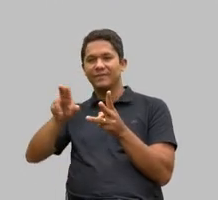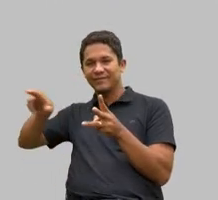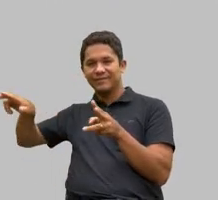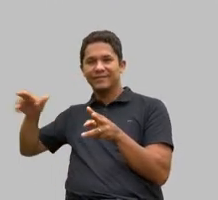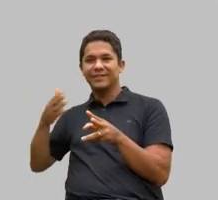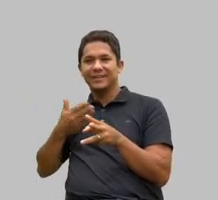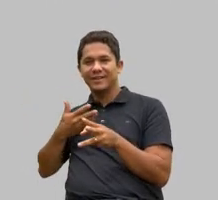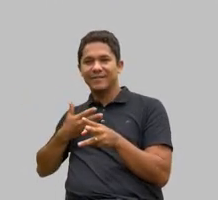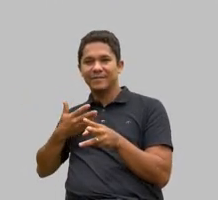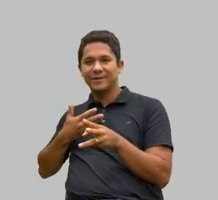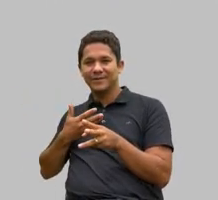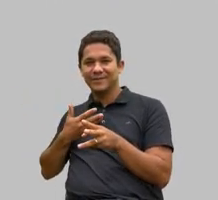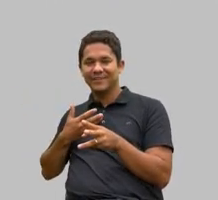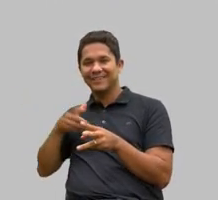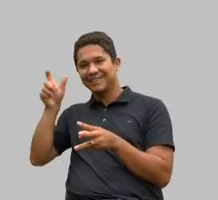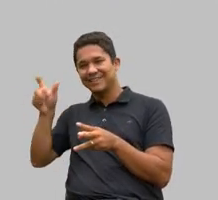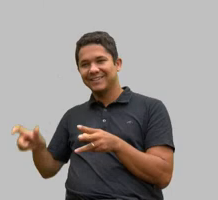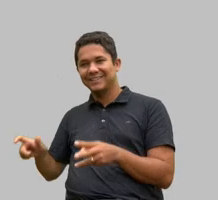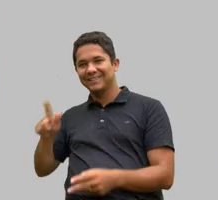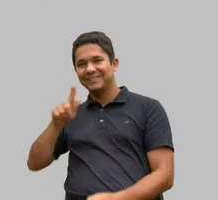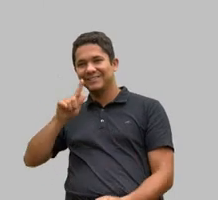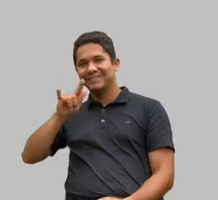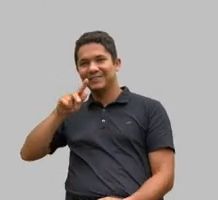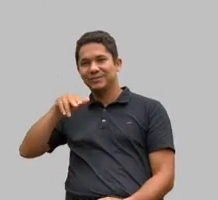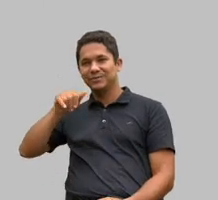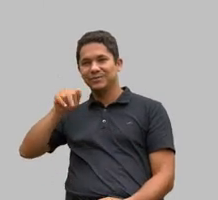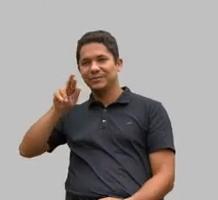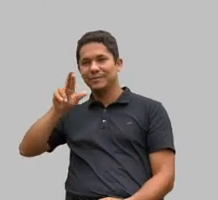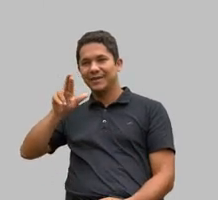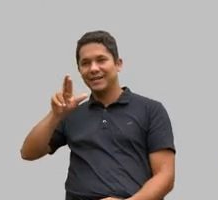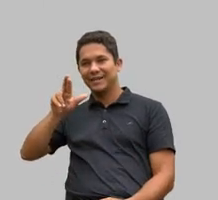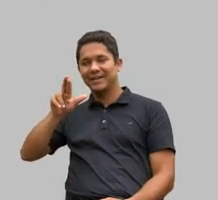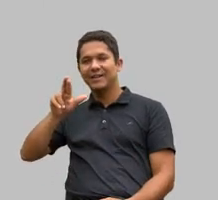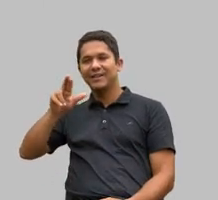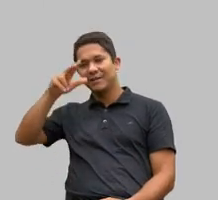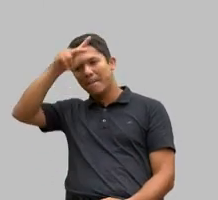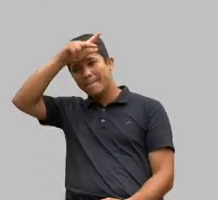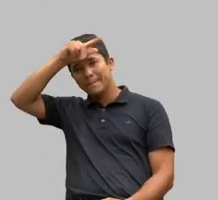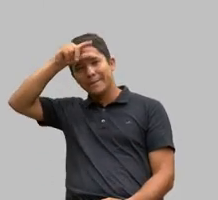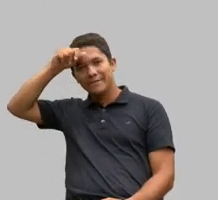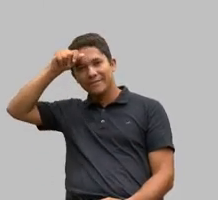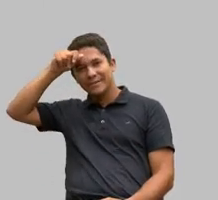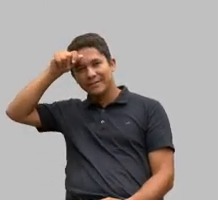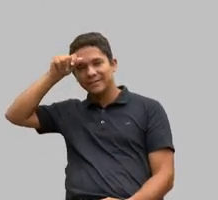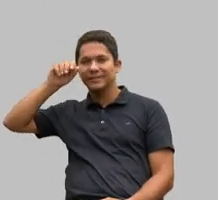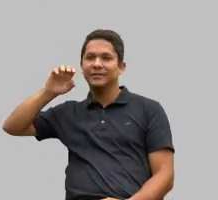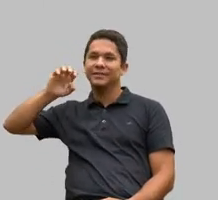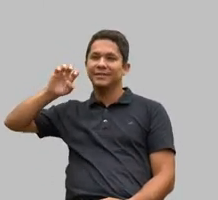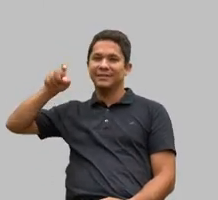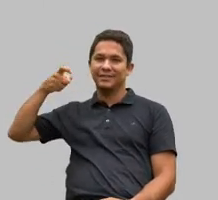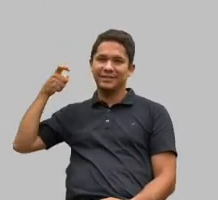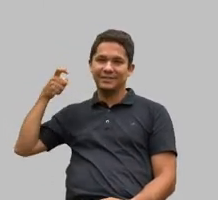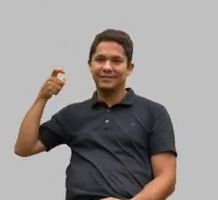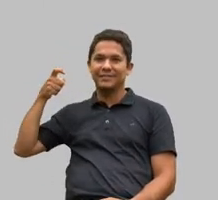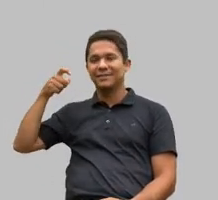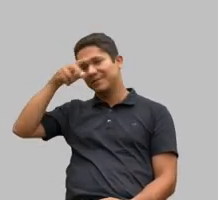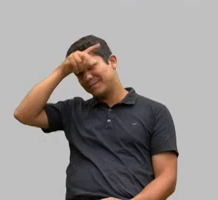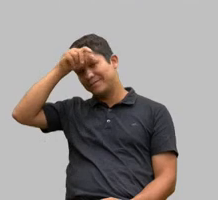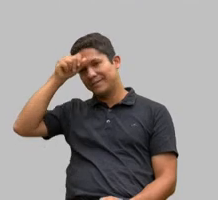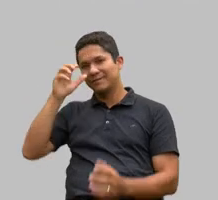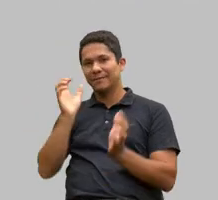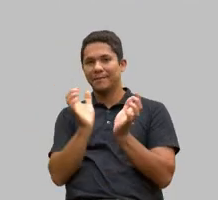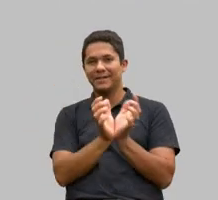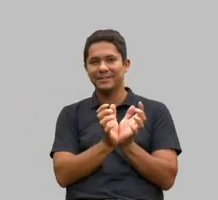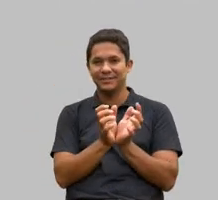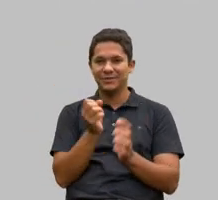Gilmar do prefeito Rodrigão do Célio nosso ex-prefeito que hoje está no Partido Novo então